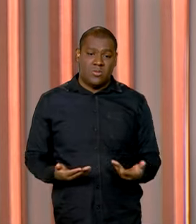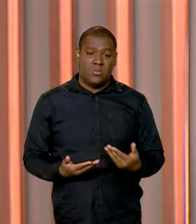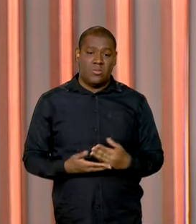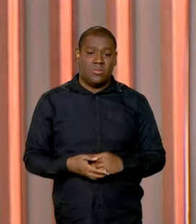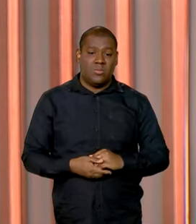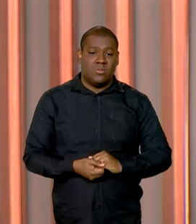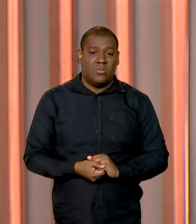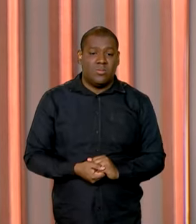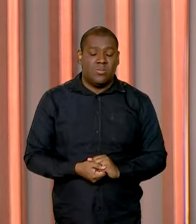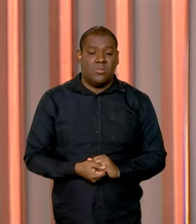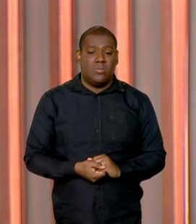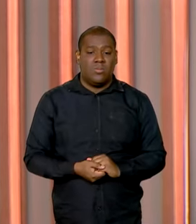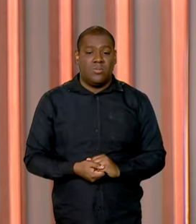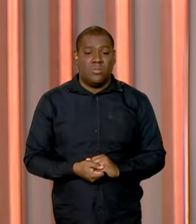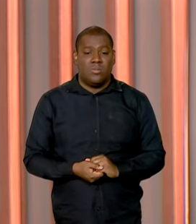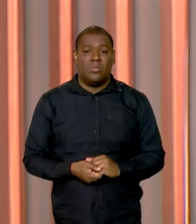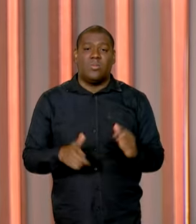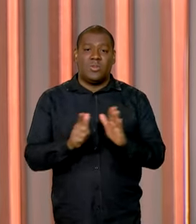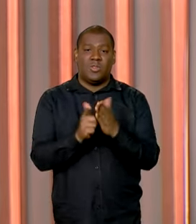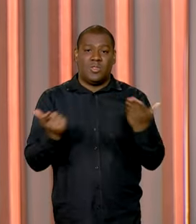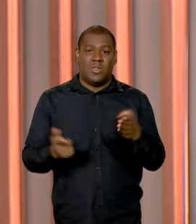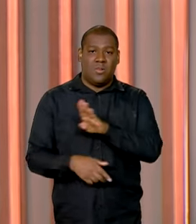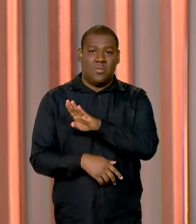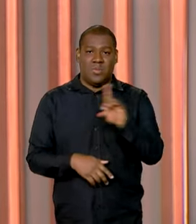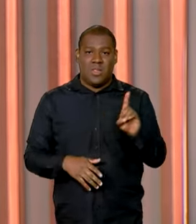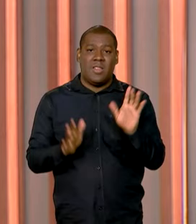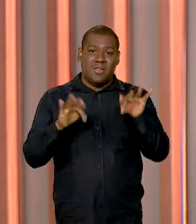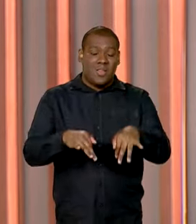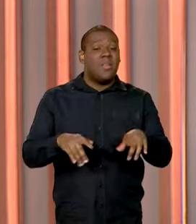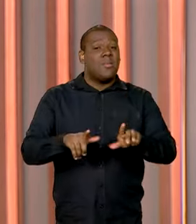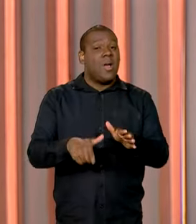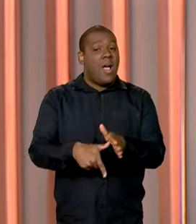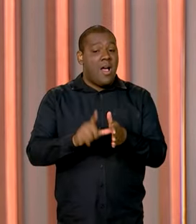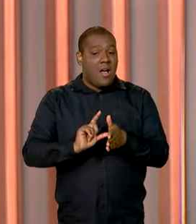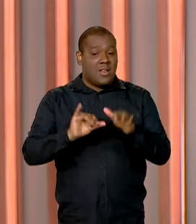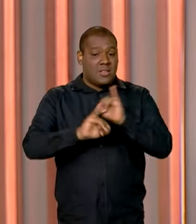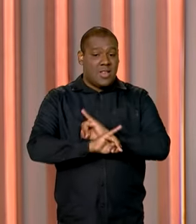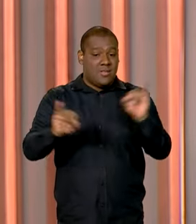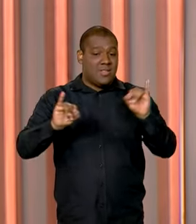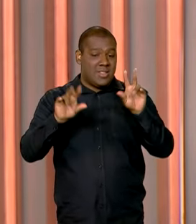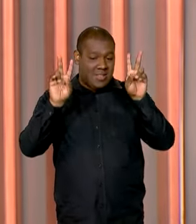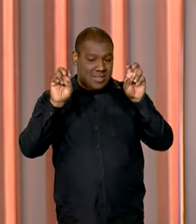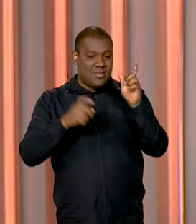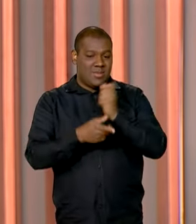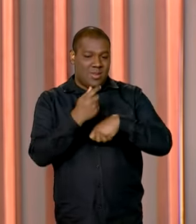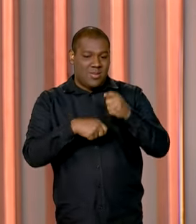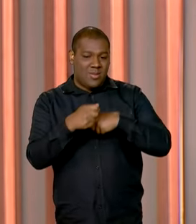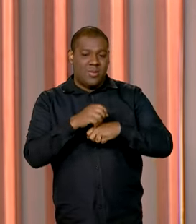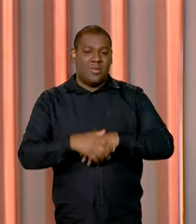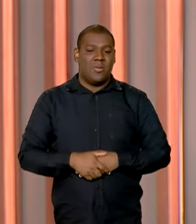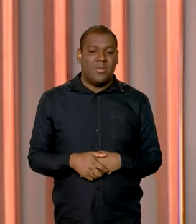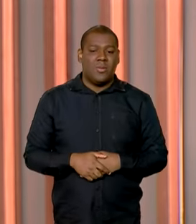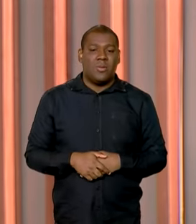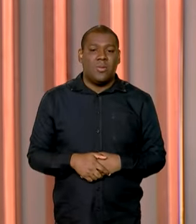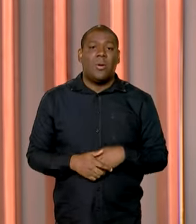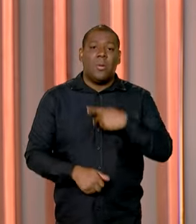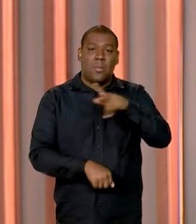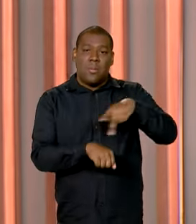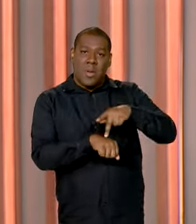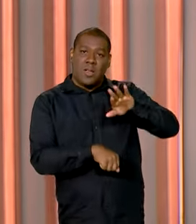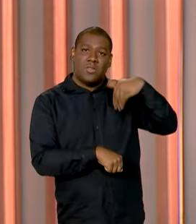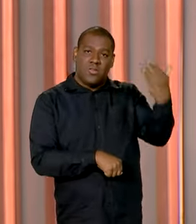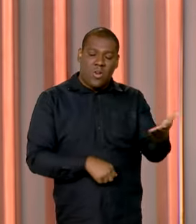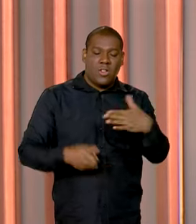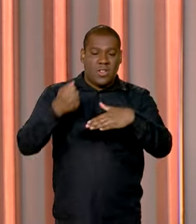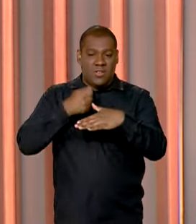E vamos terminar esta edição com uma notícia importante sobre a economia. Os investimentos vindos de outro país